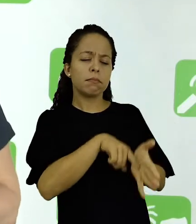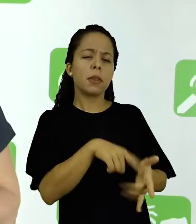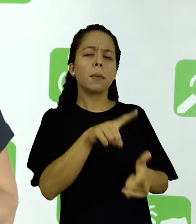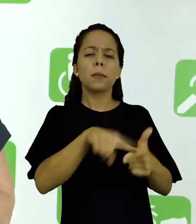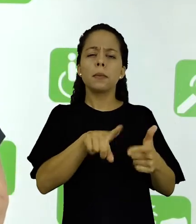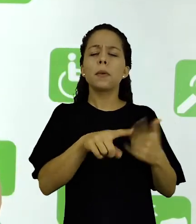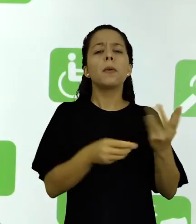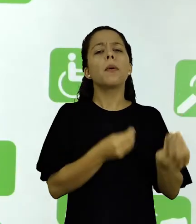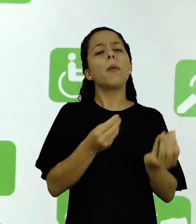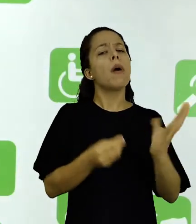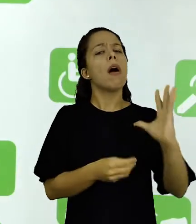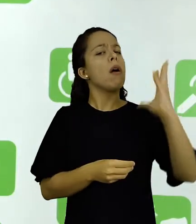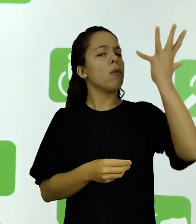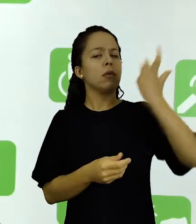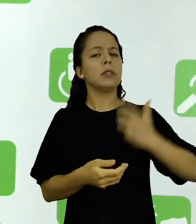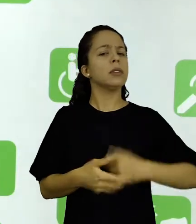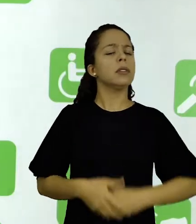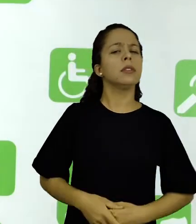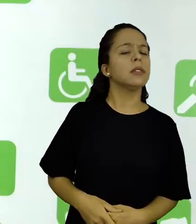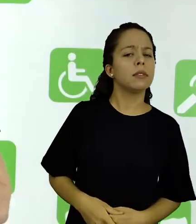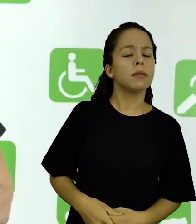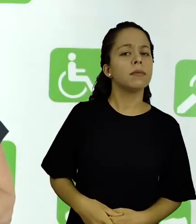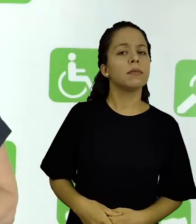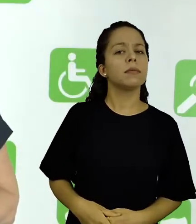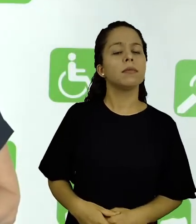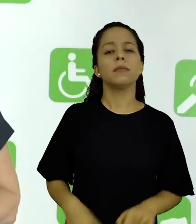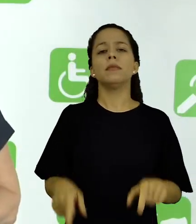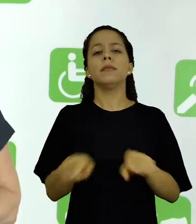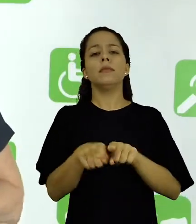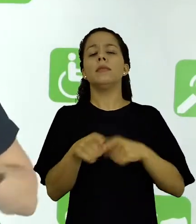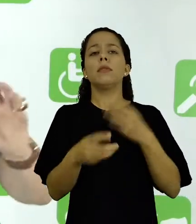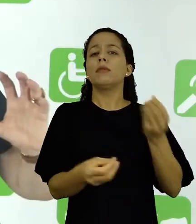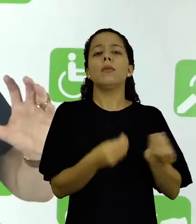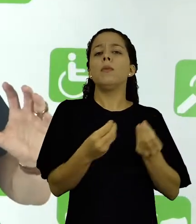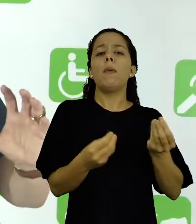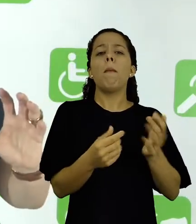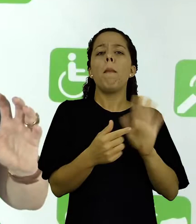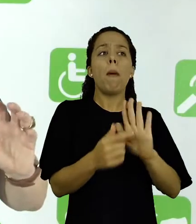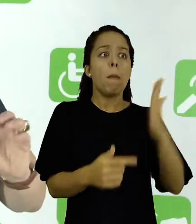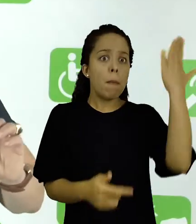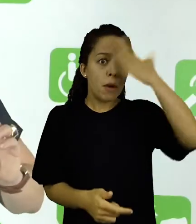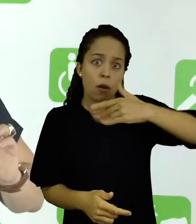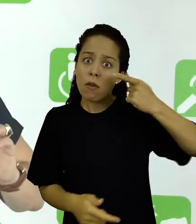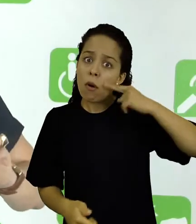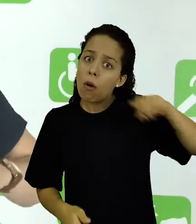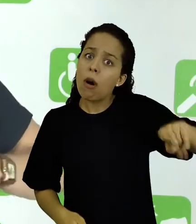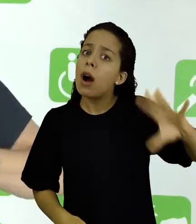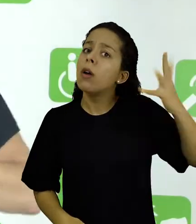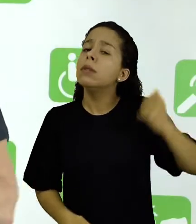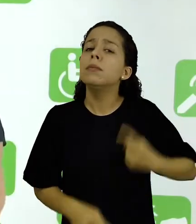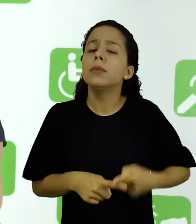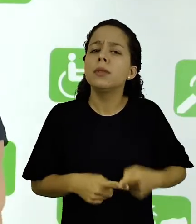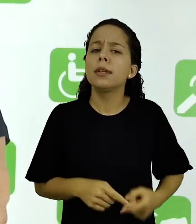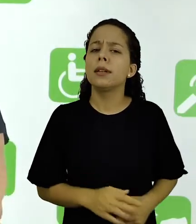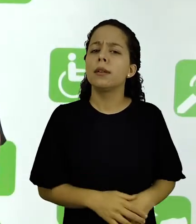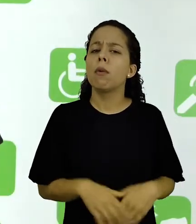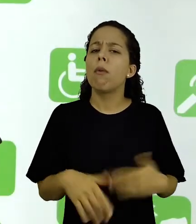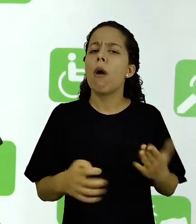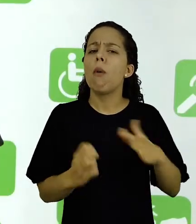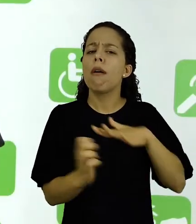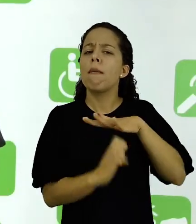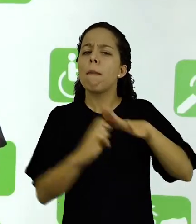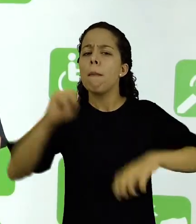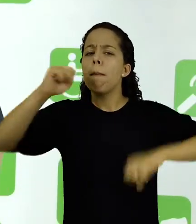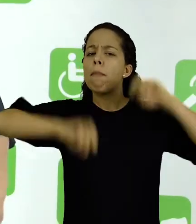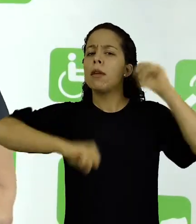relacionados a como descobrir o que está acontecendo, como comprovar que